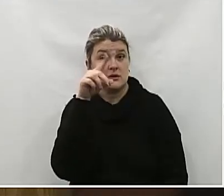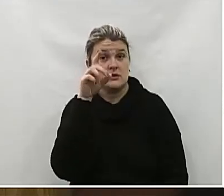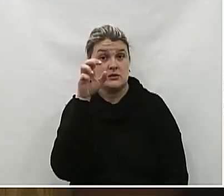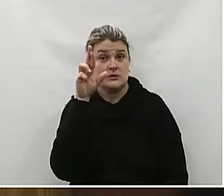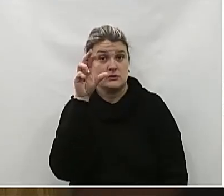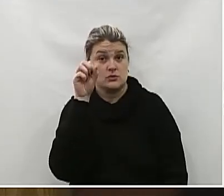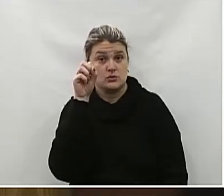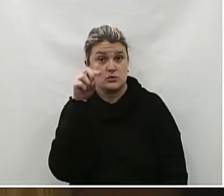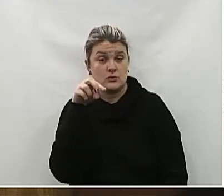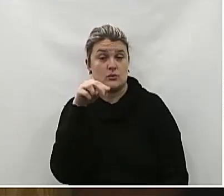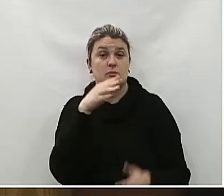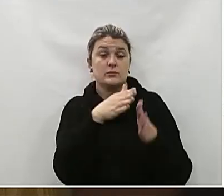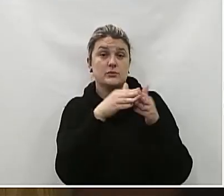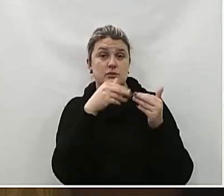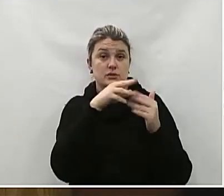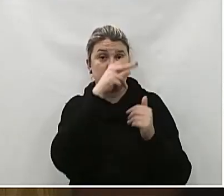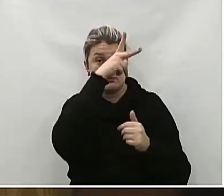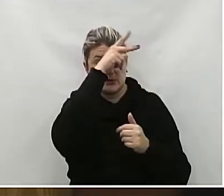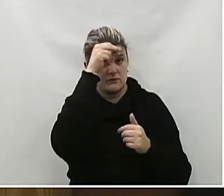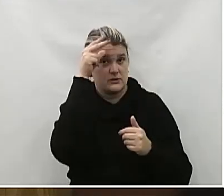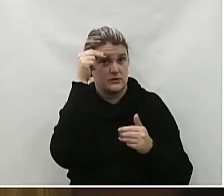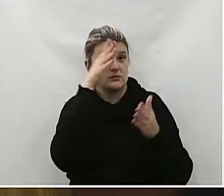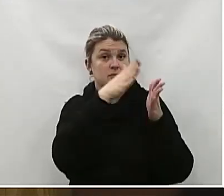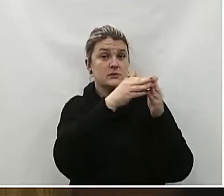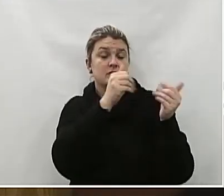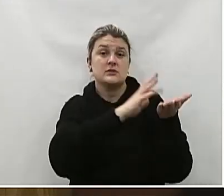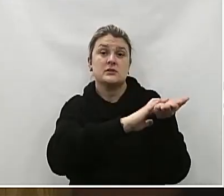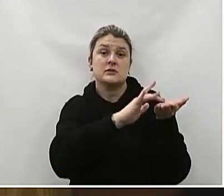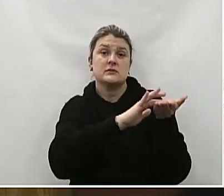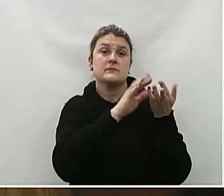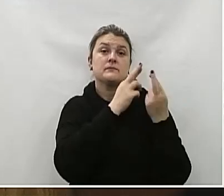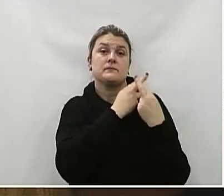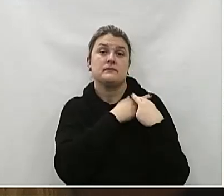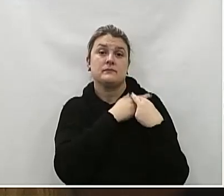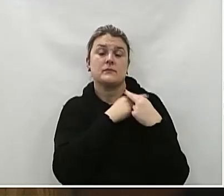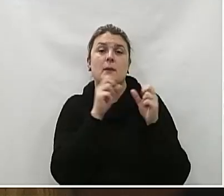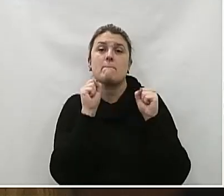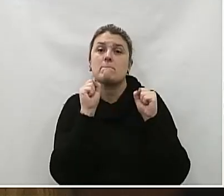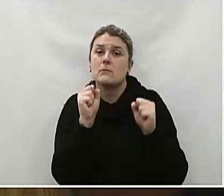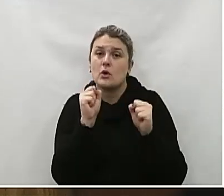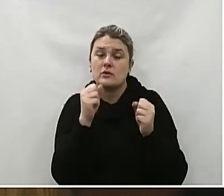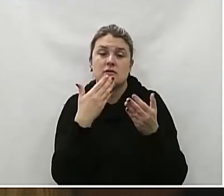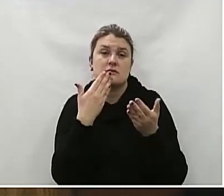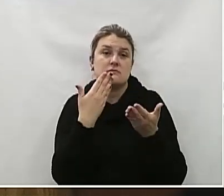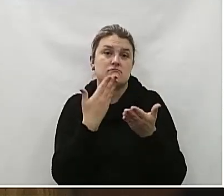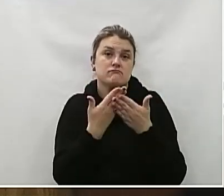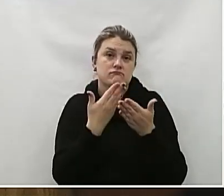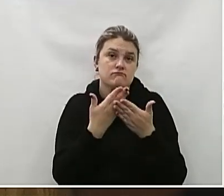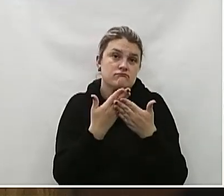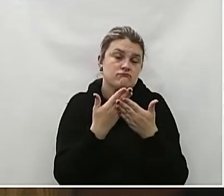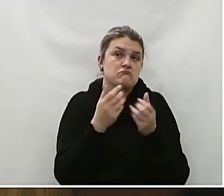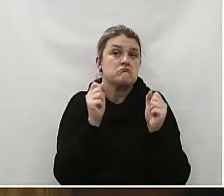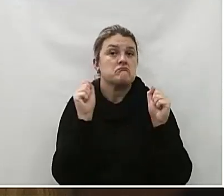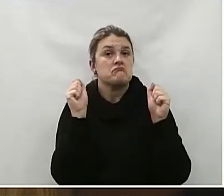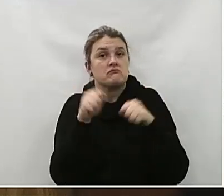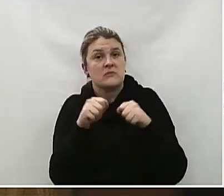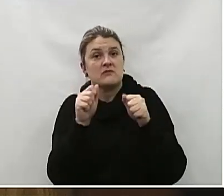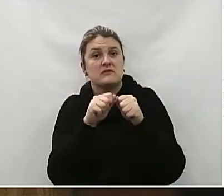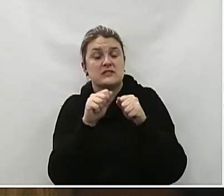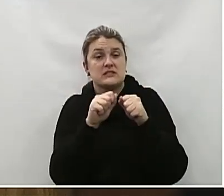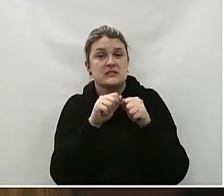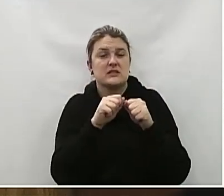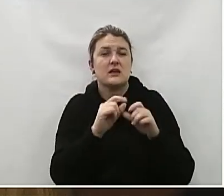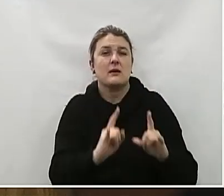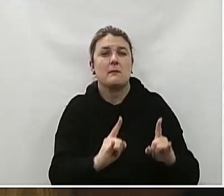Ao poder executivo municipal Por meio da secretaria competente Possam realizar algumas melhorias junto ao prédio do SEMEI Sagrada